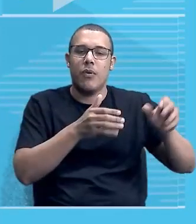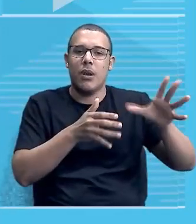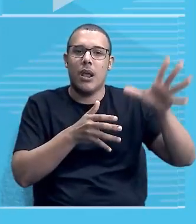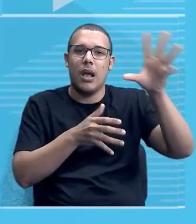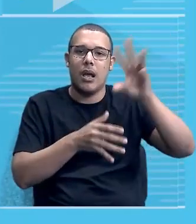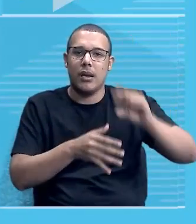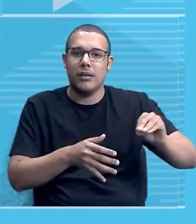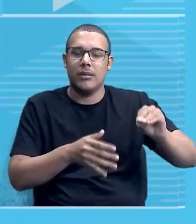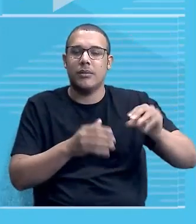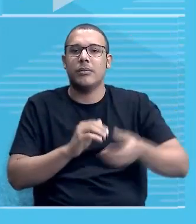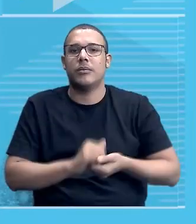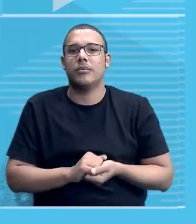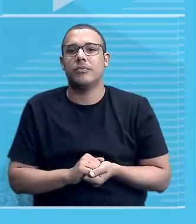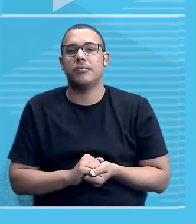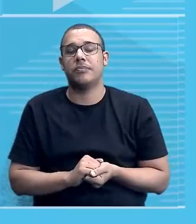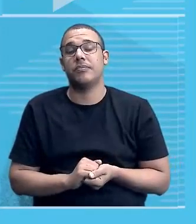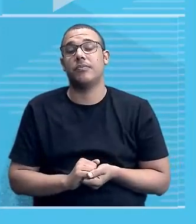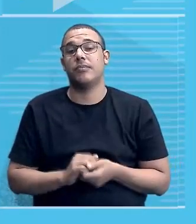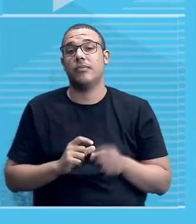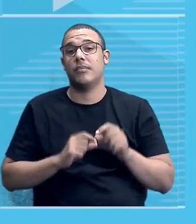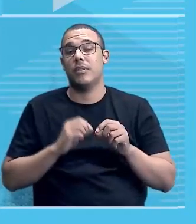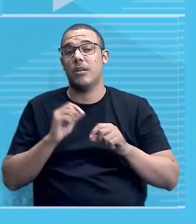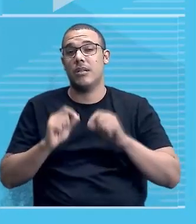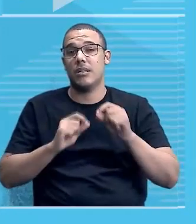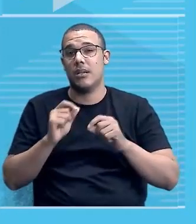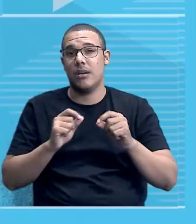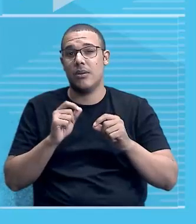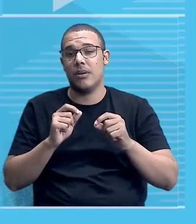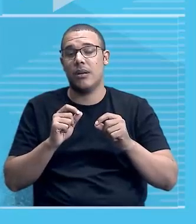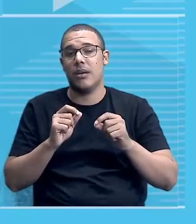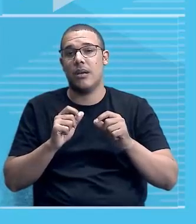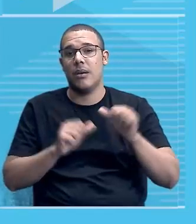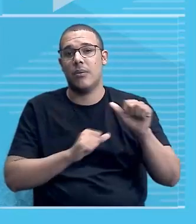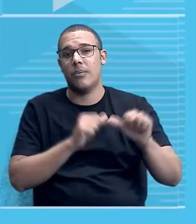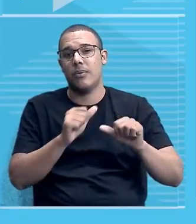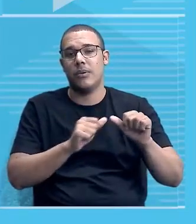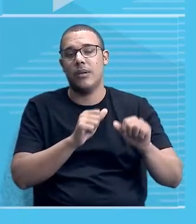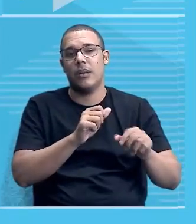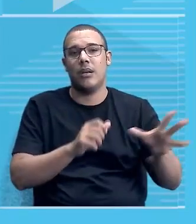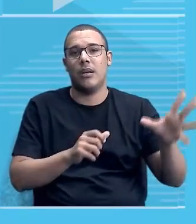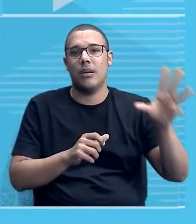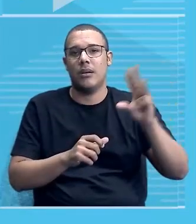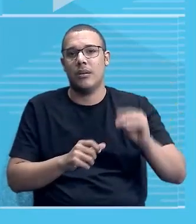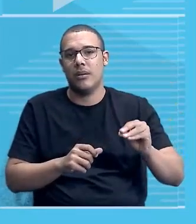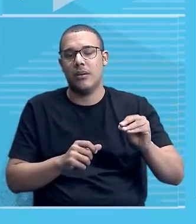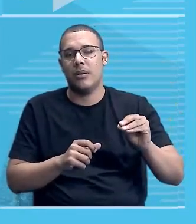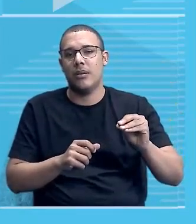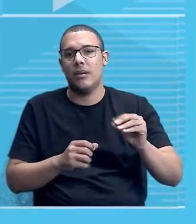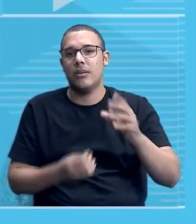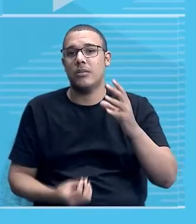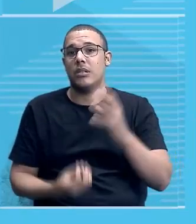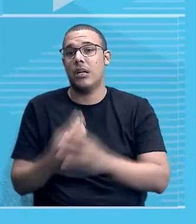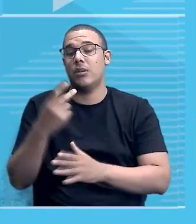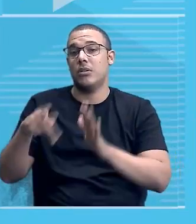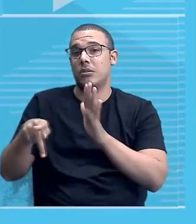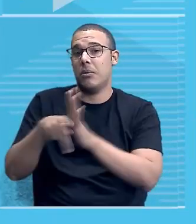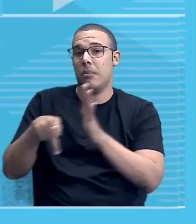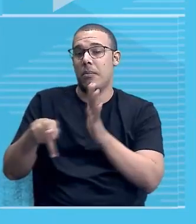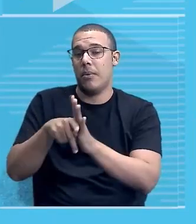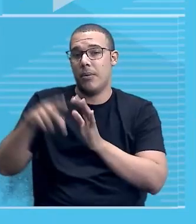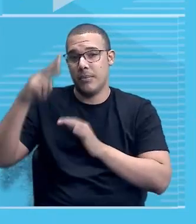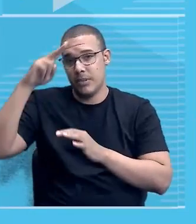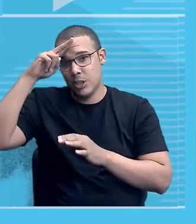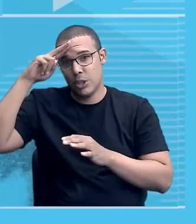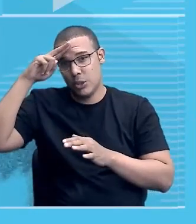queridos, busca transformar os colonizados, ou seja, os africanos, em agente da sua própria história. Olha,